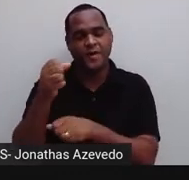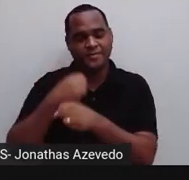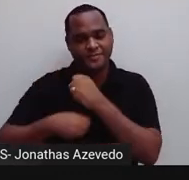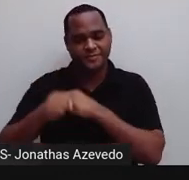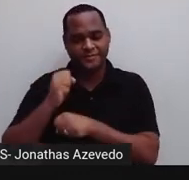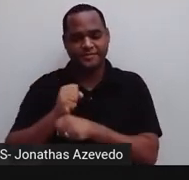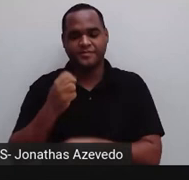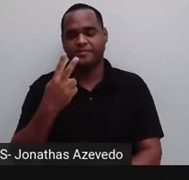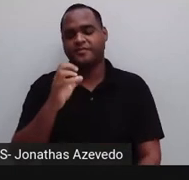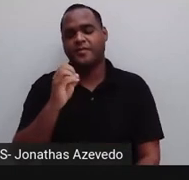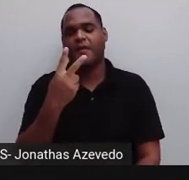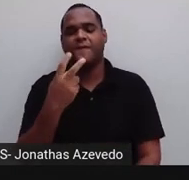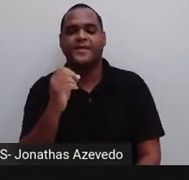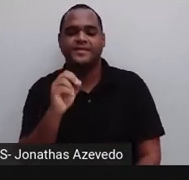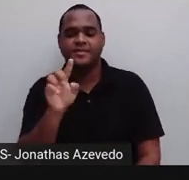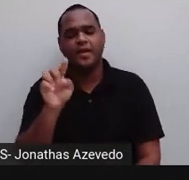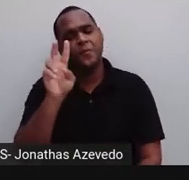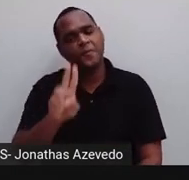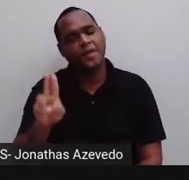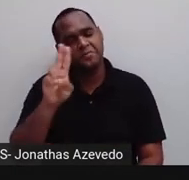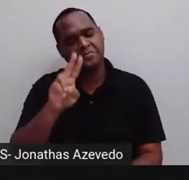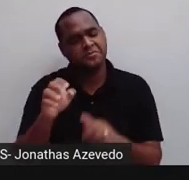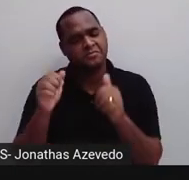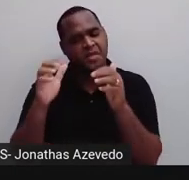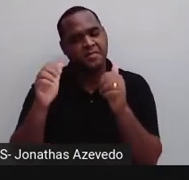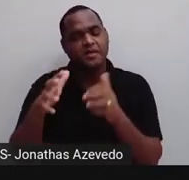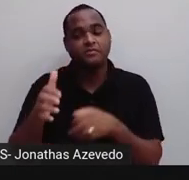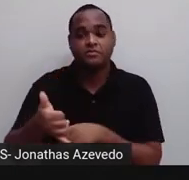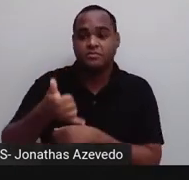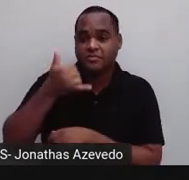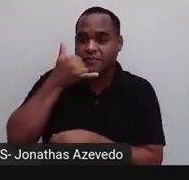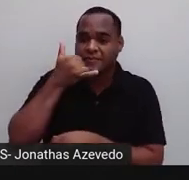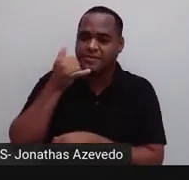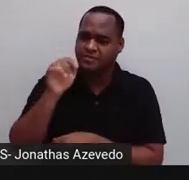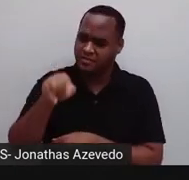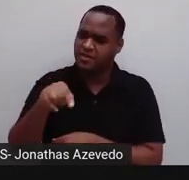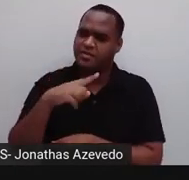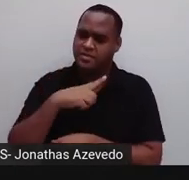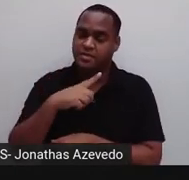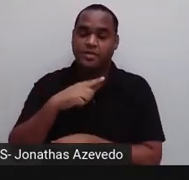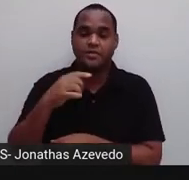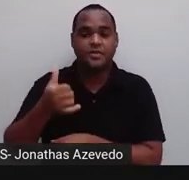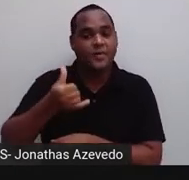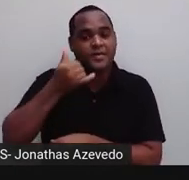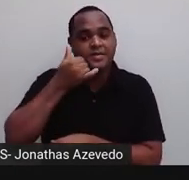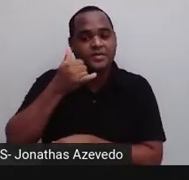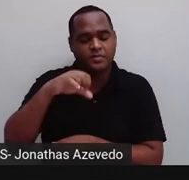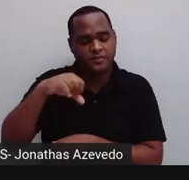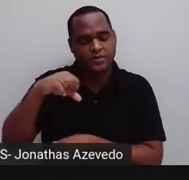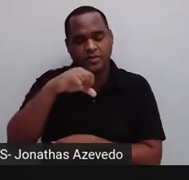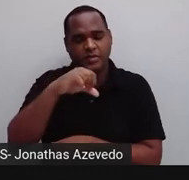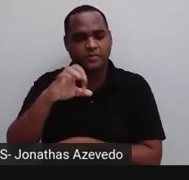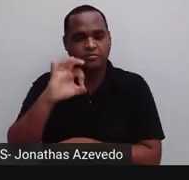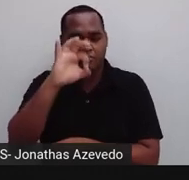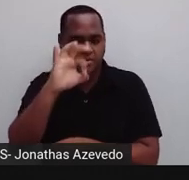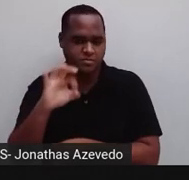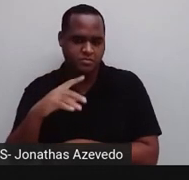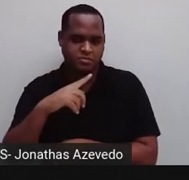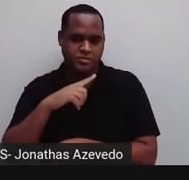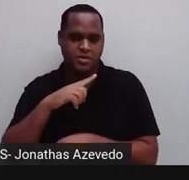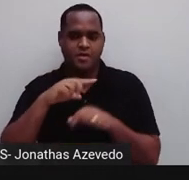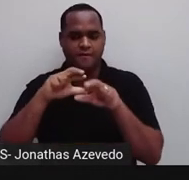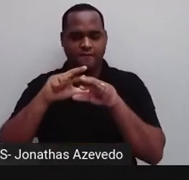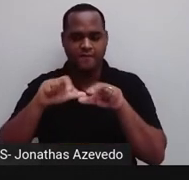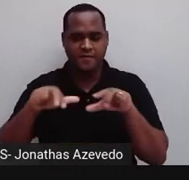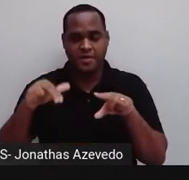mais usado é o celular, né? Aliás, foi o celular, 99% das pessoas.